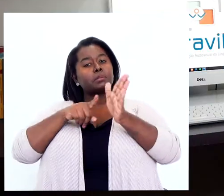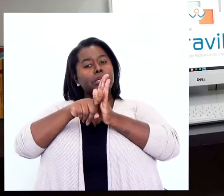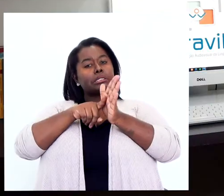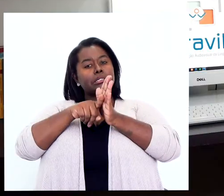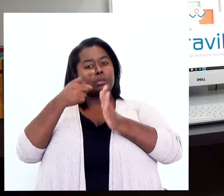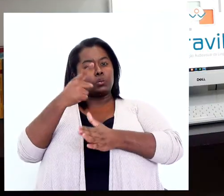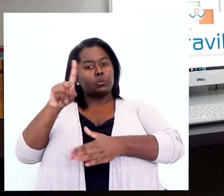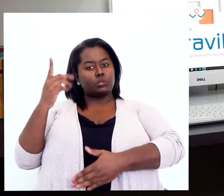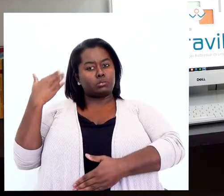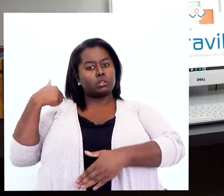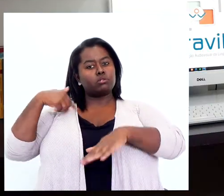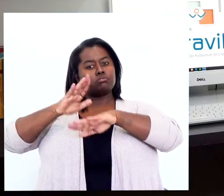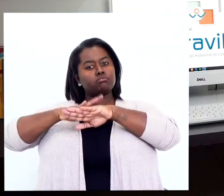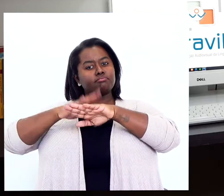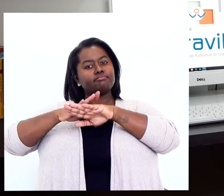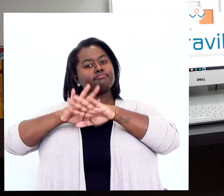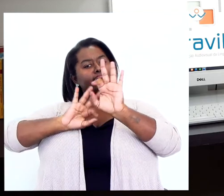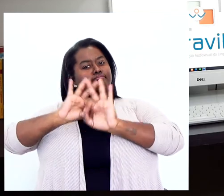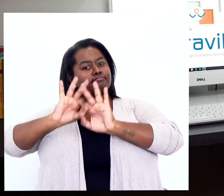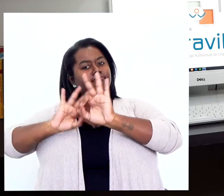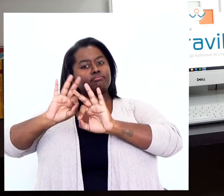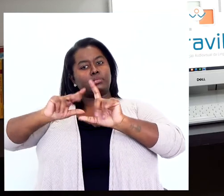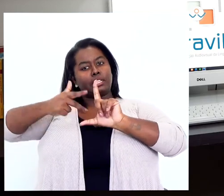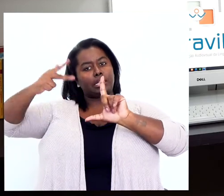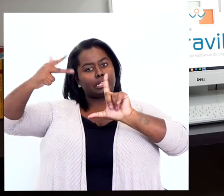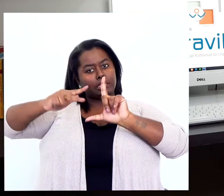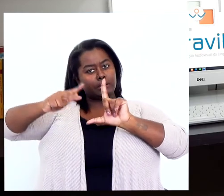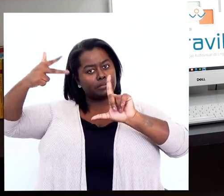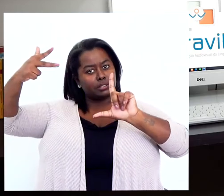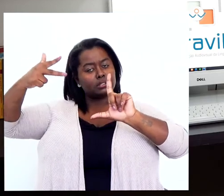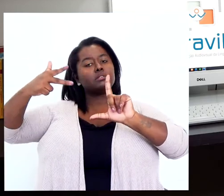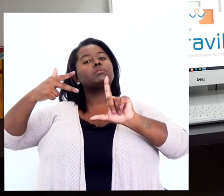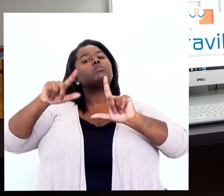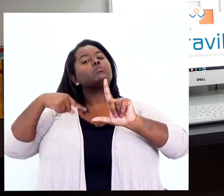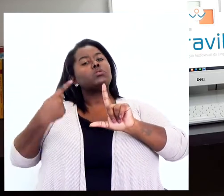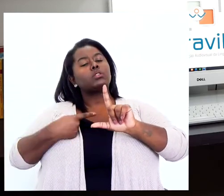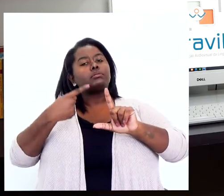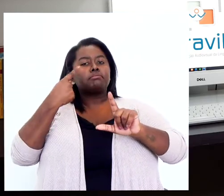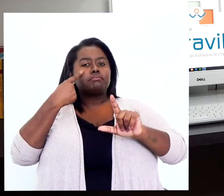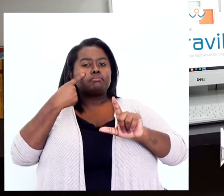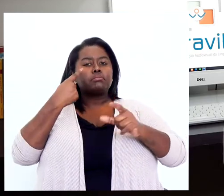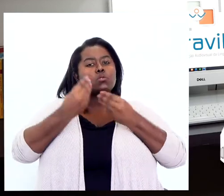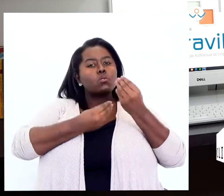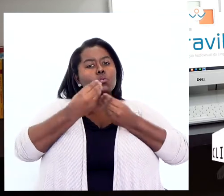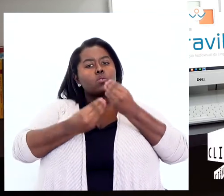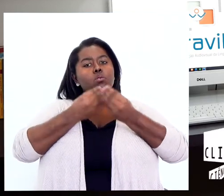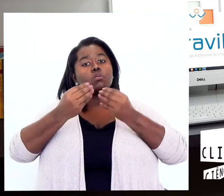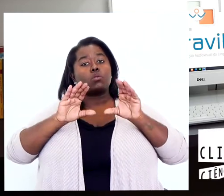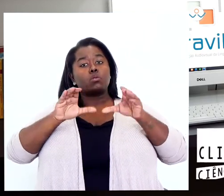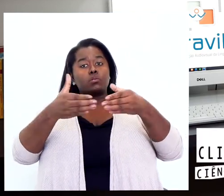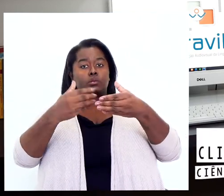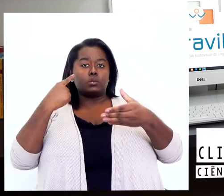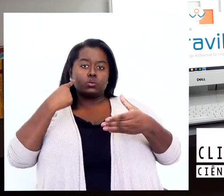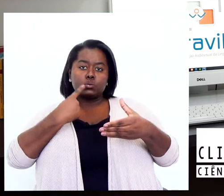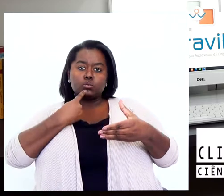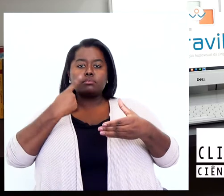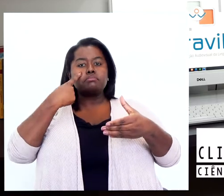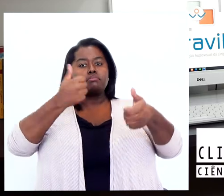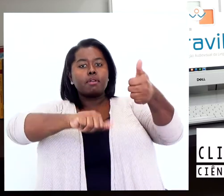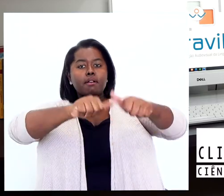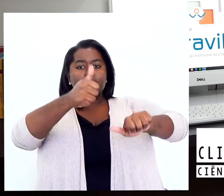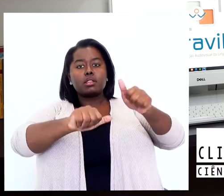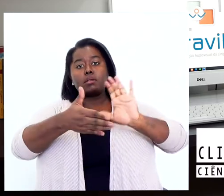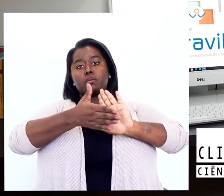Então, na última pesquisa que eu realizei no Latravíris, nós buscamos compreender como que a comunidade